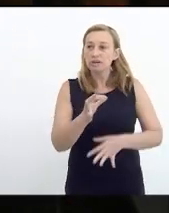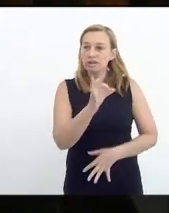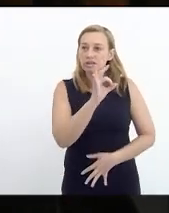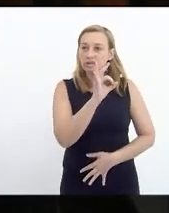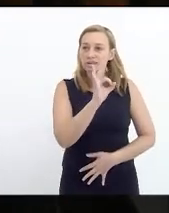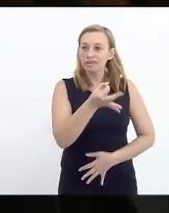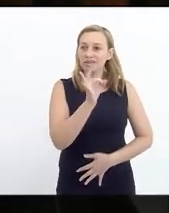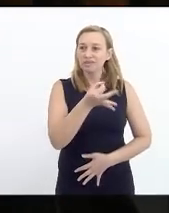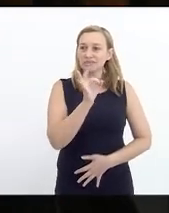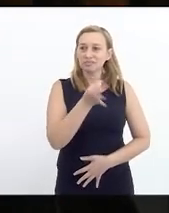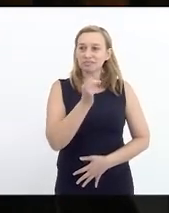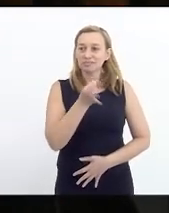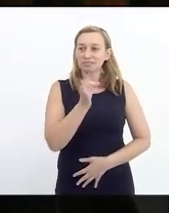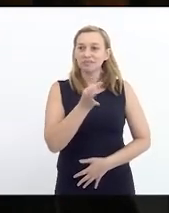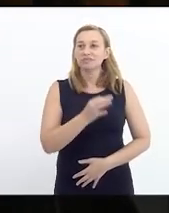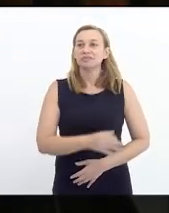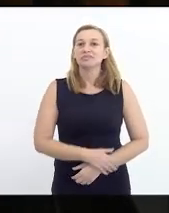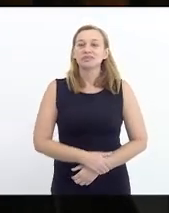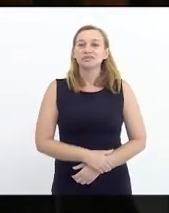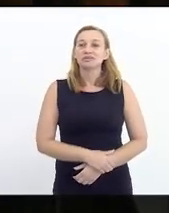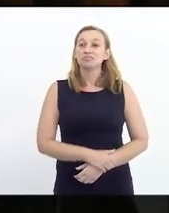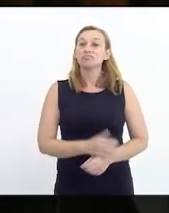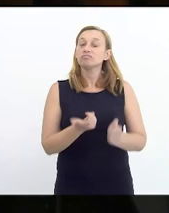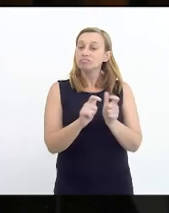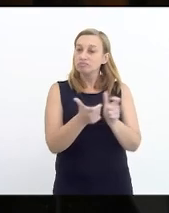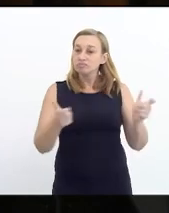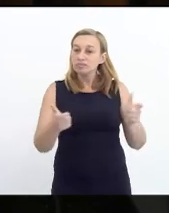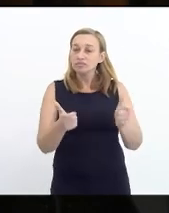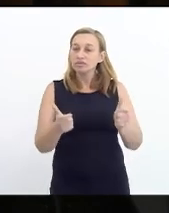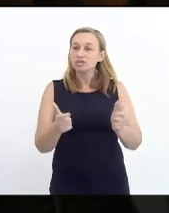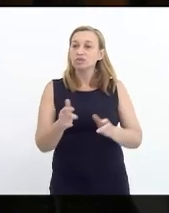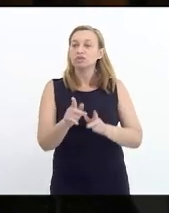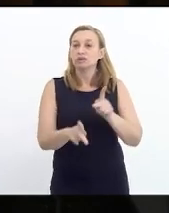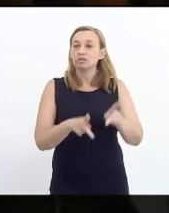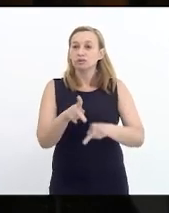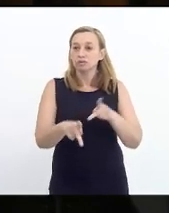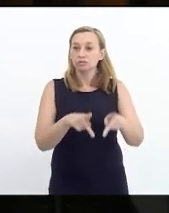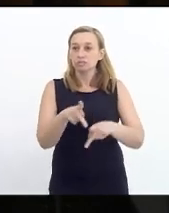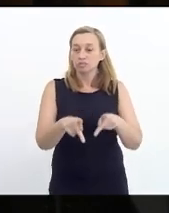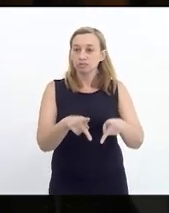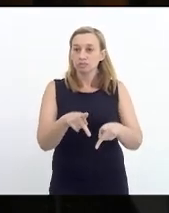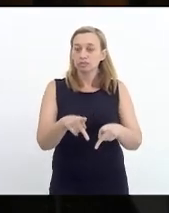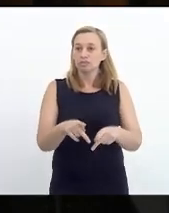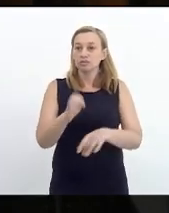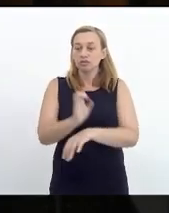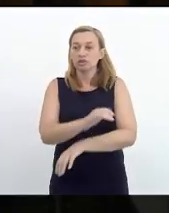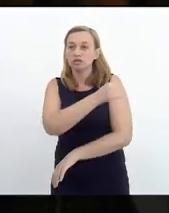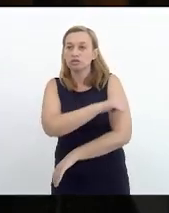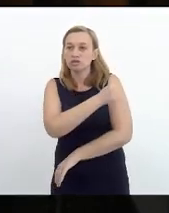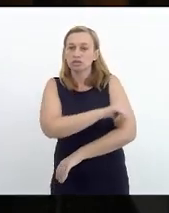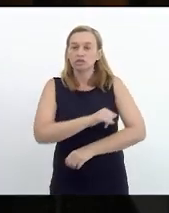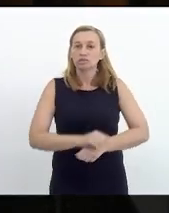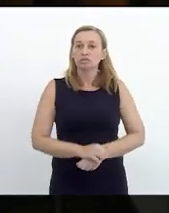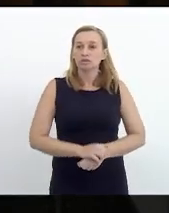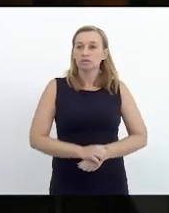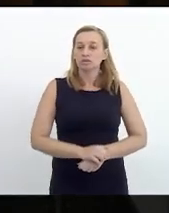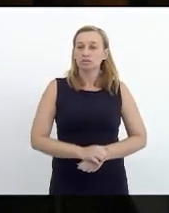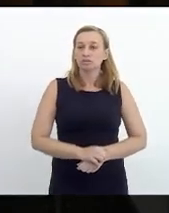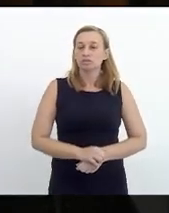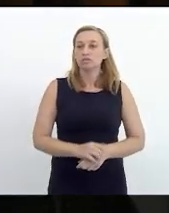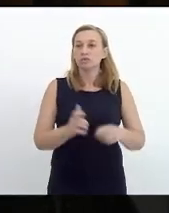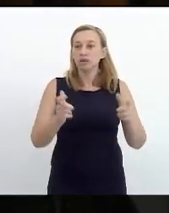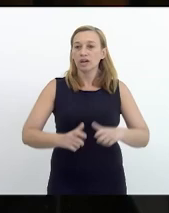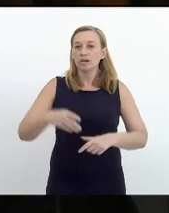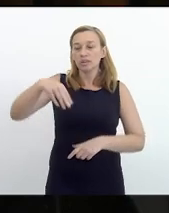há uma fatia muito grande da população do estado do Rio de Janeiro sobretudo na região metropolitana que